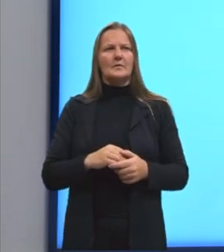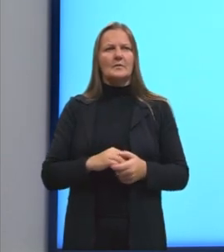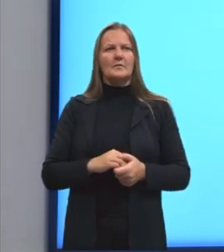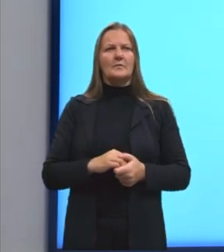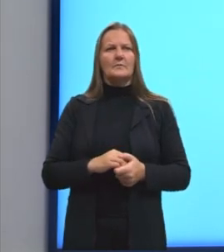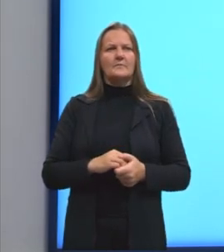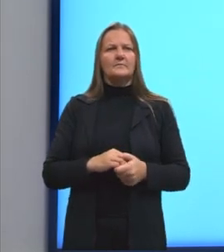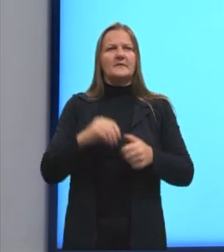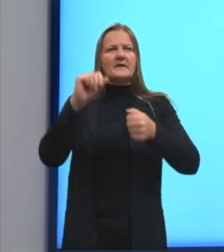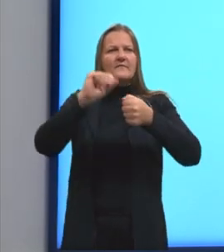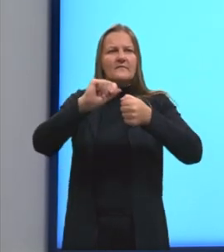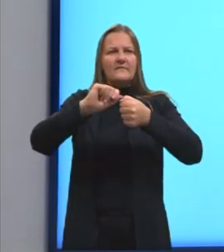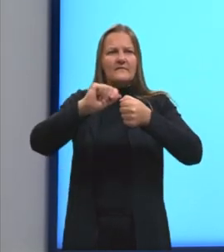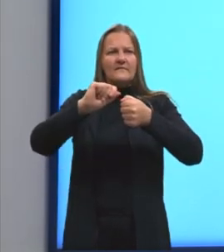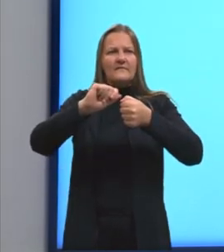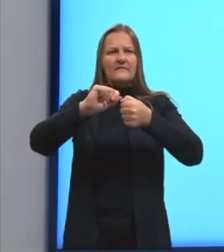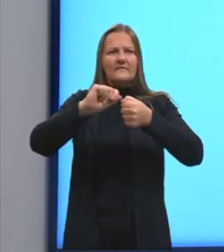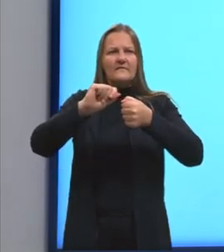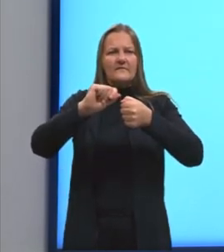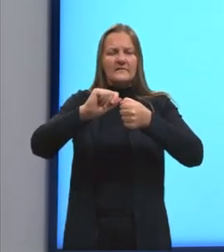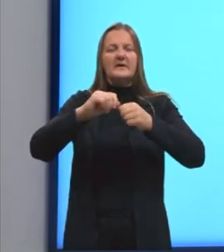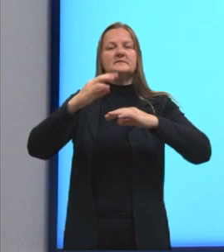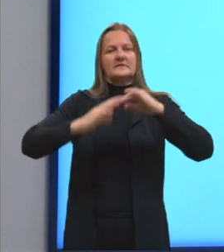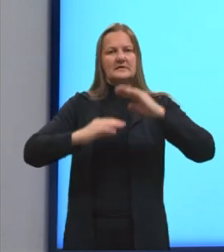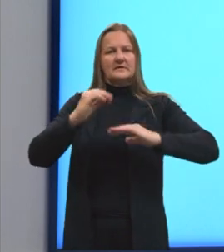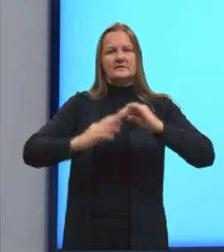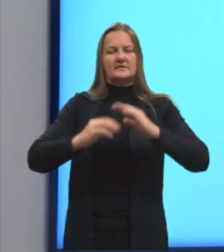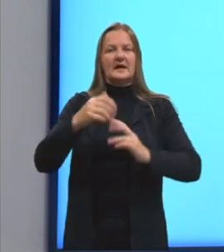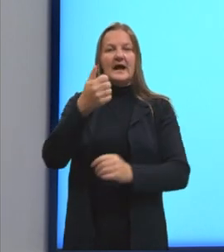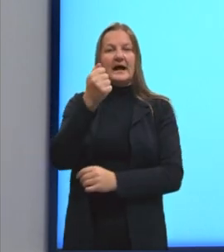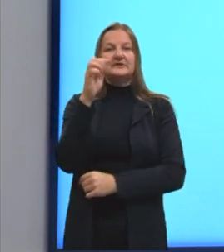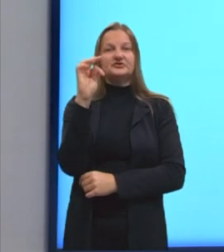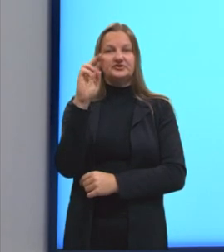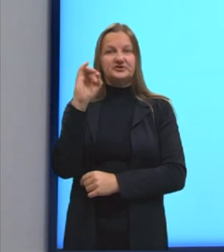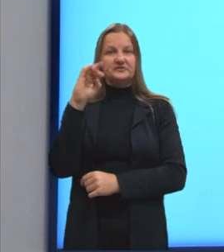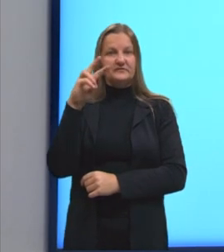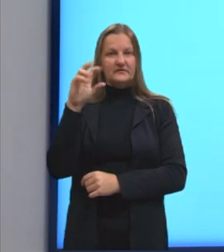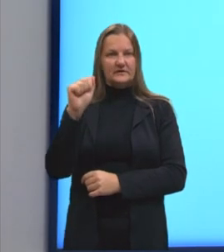fazem essa ação. Então, voz ativa.